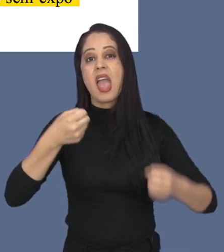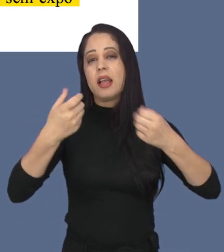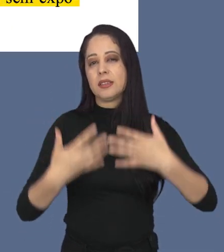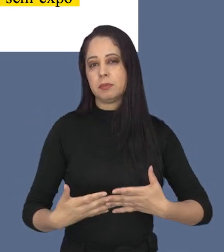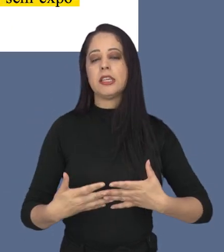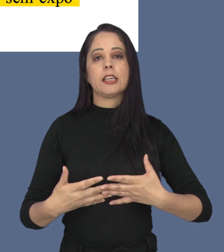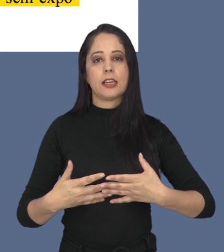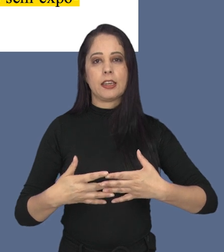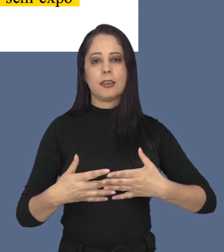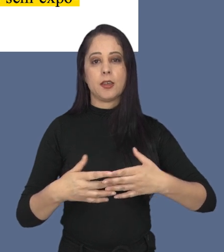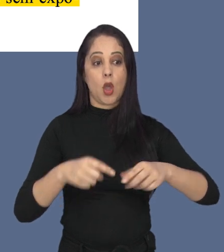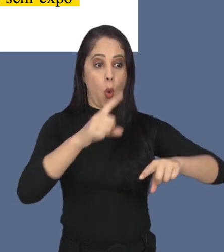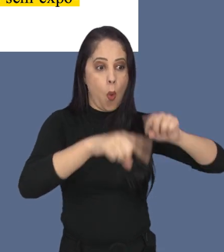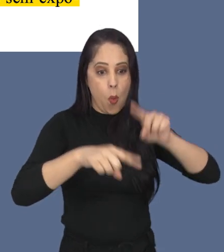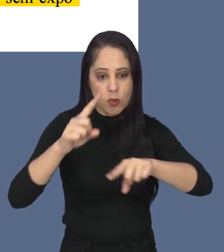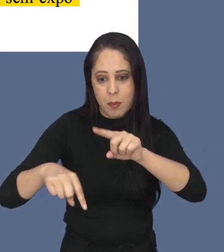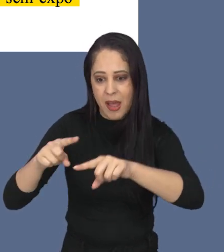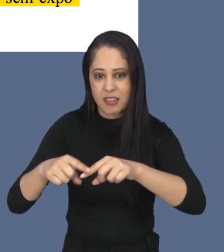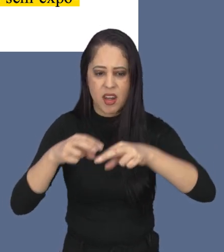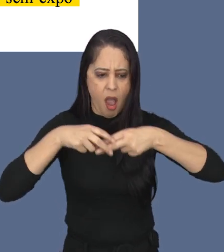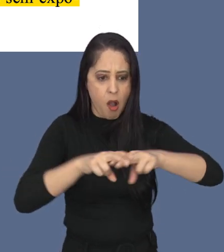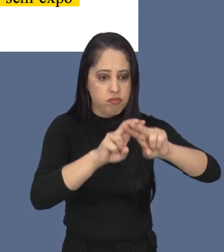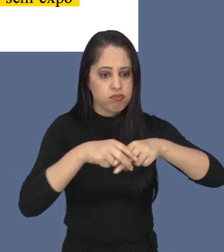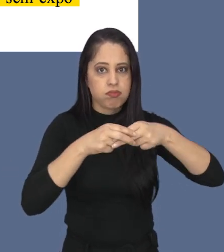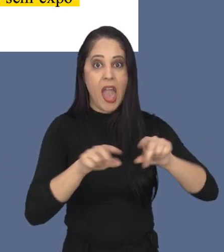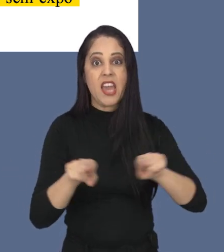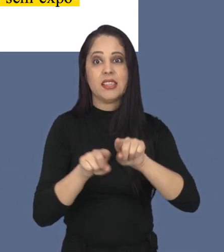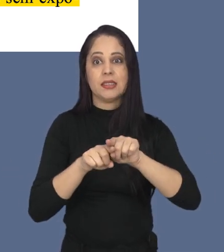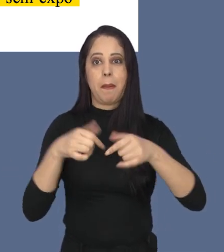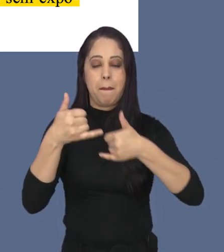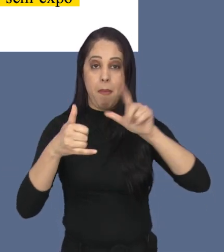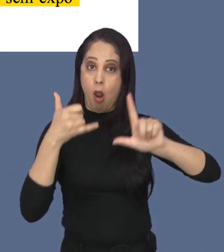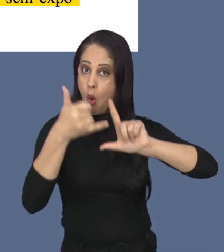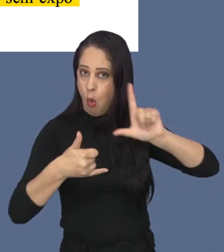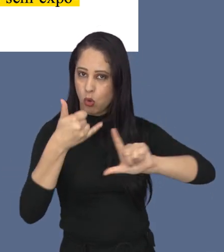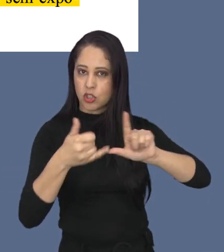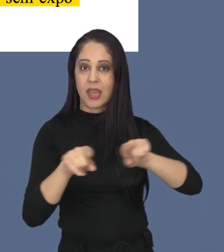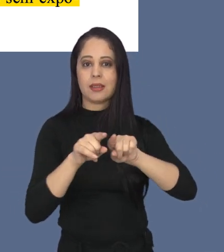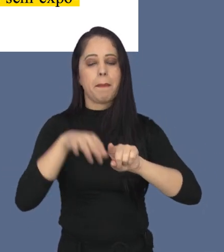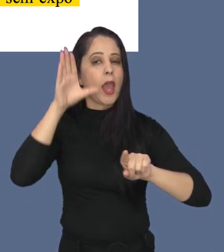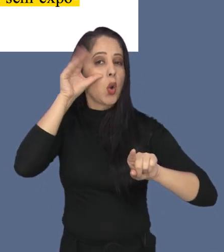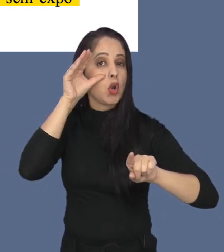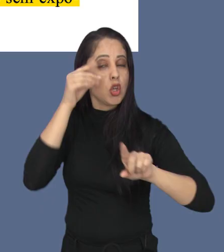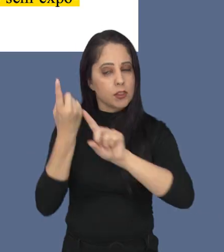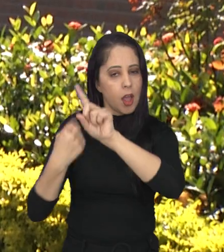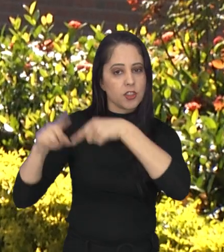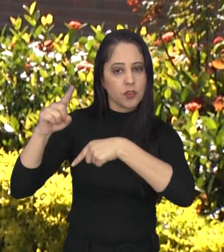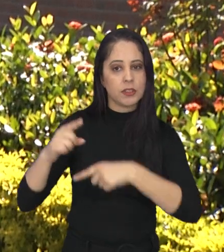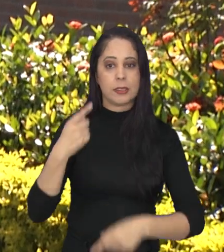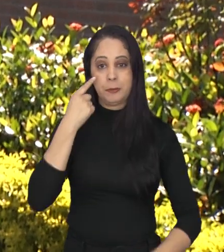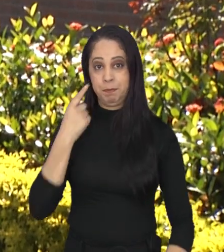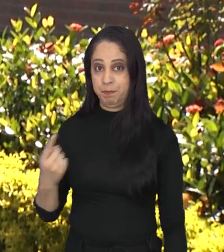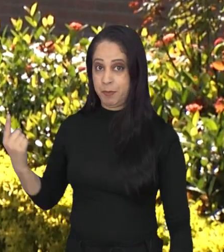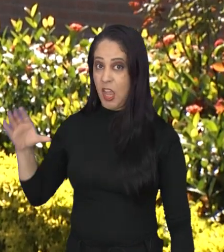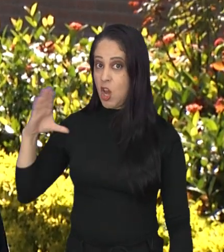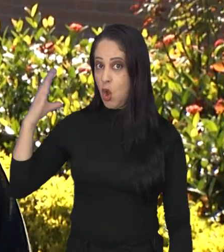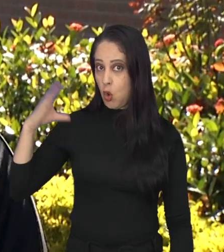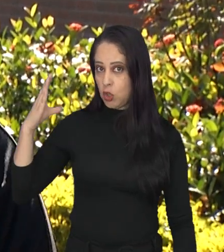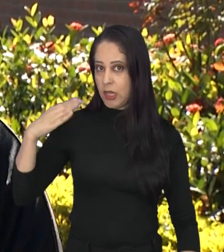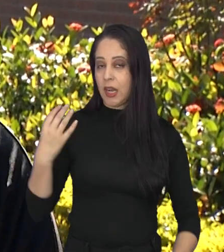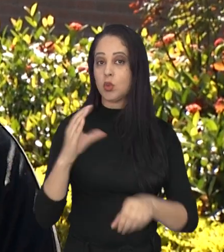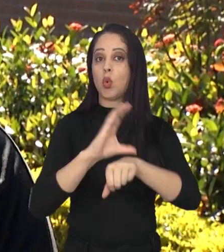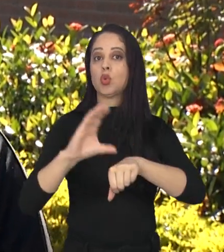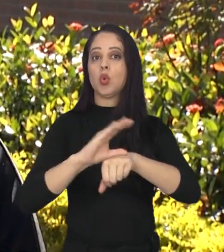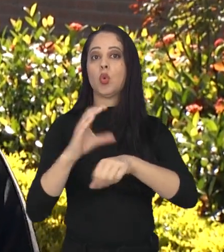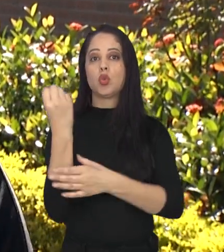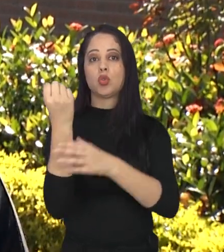brinquedos temáticos despertarem, de forma lúdica, o contato com a natureza e curiosidade. Para este coordenador do